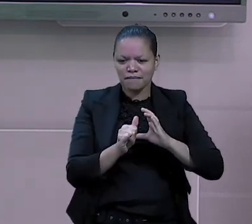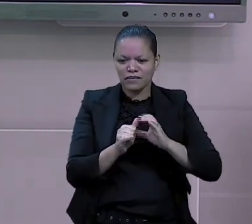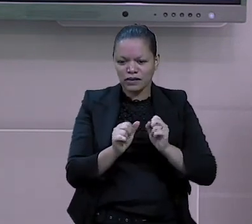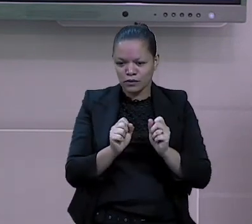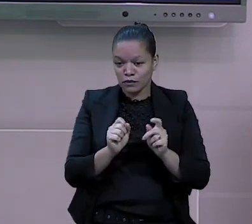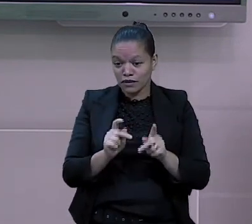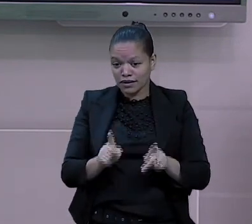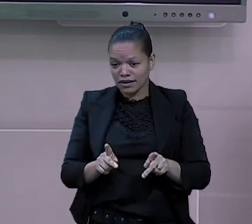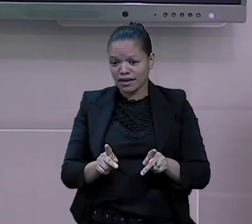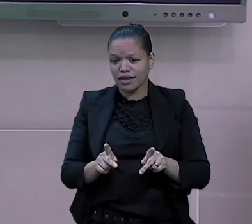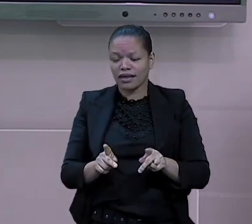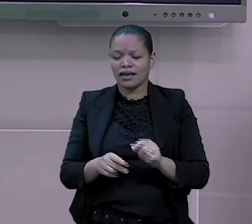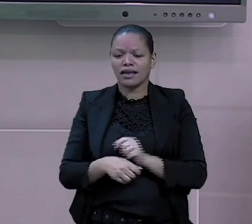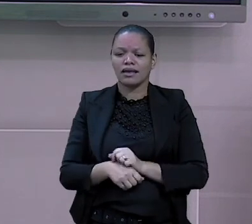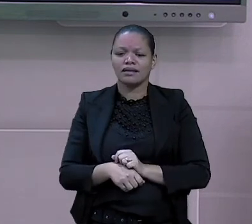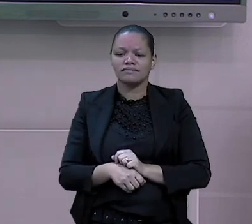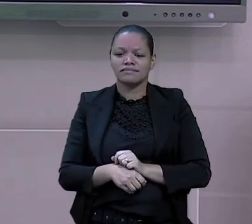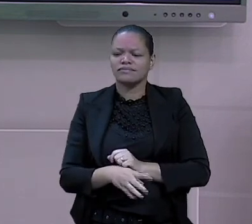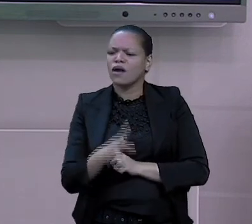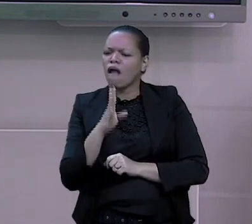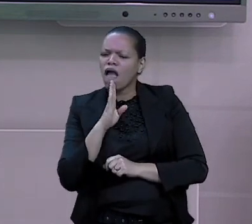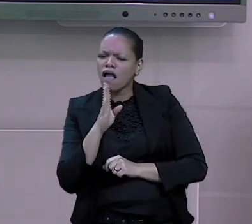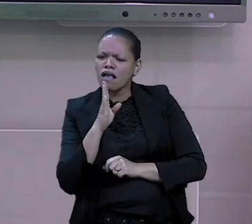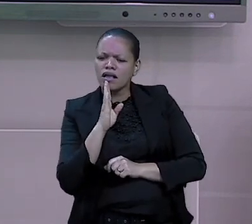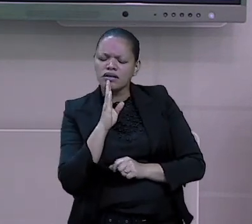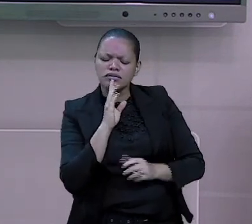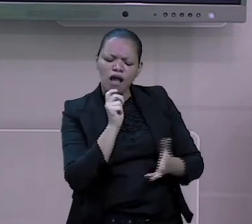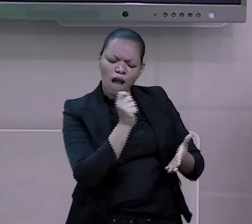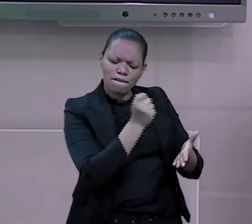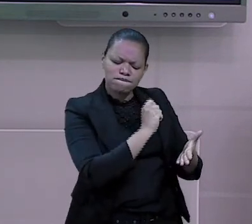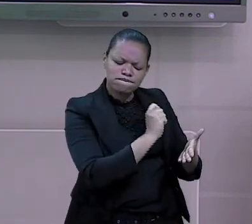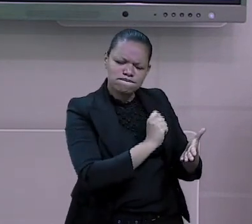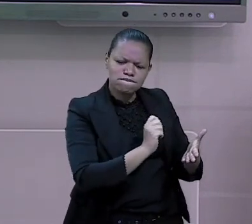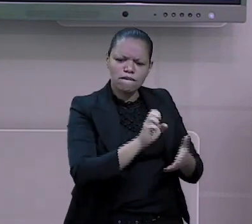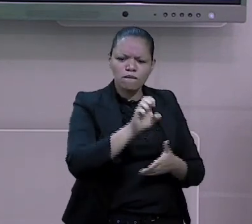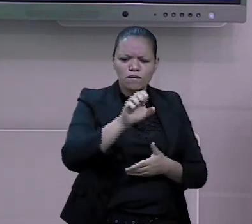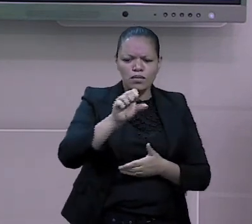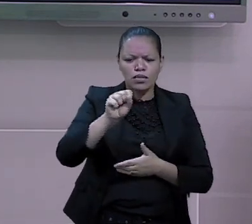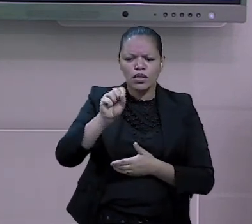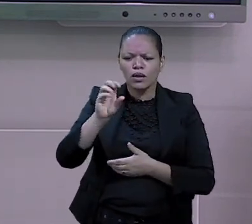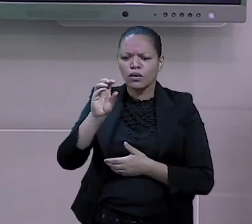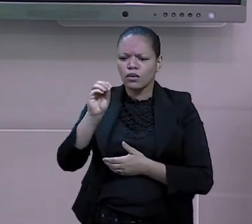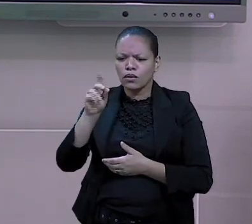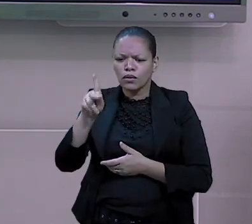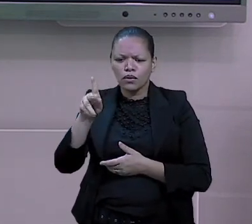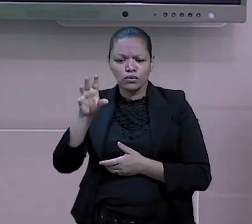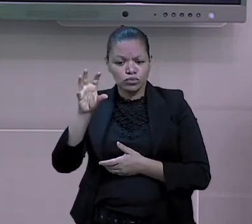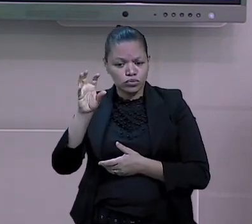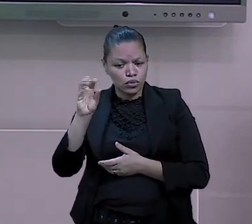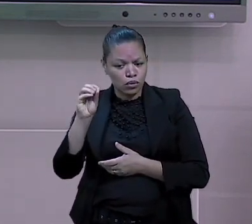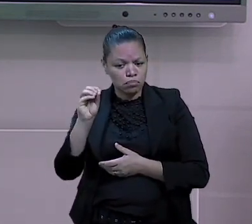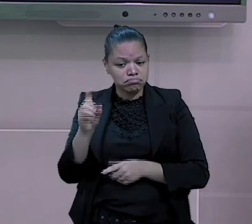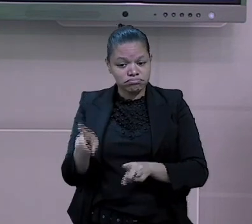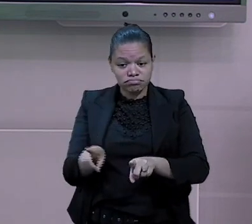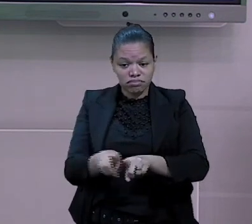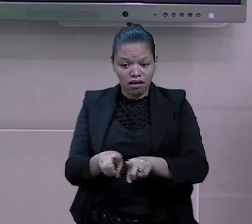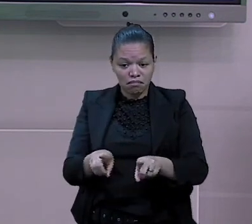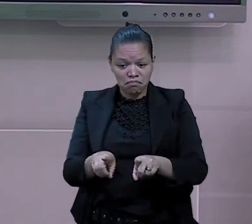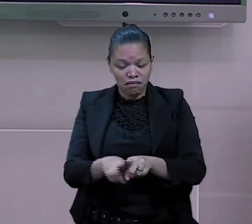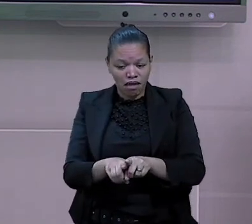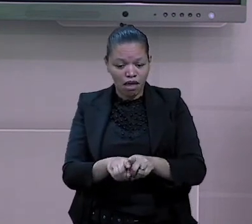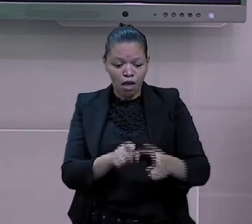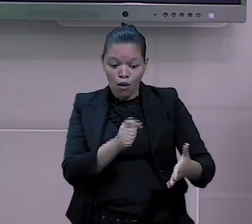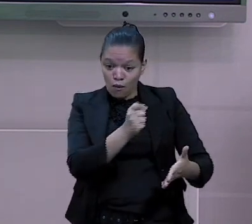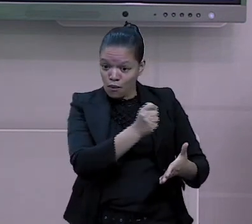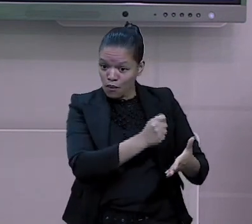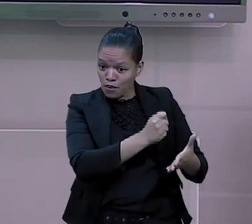sobre Exopo, né, que muitos acham que ela é só uma figura lendária, mas outros acham realmente que ele foi o pai,